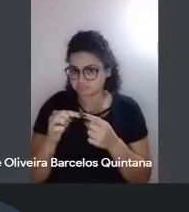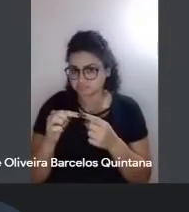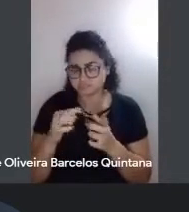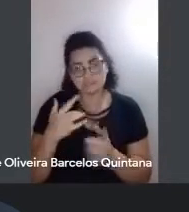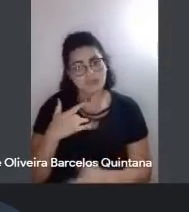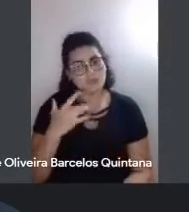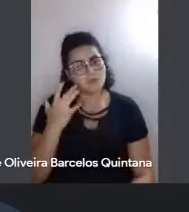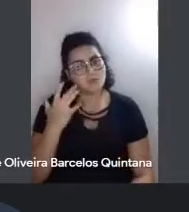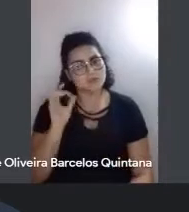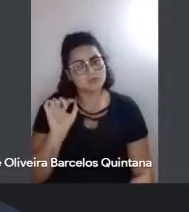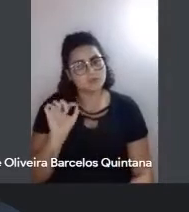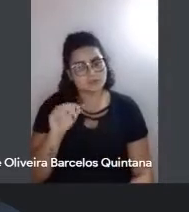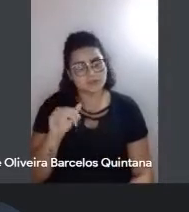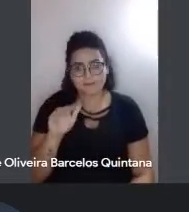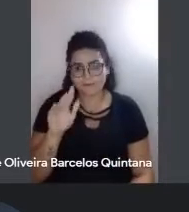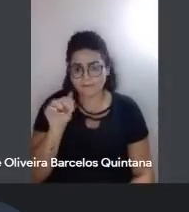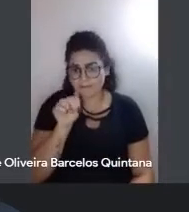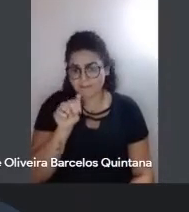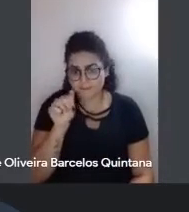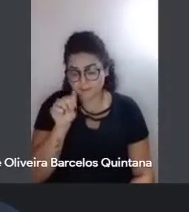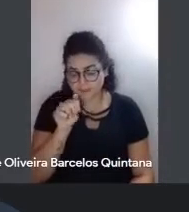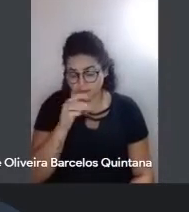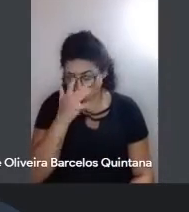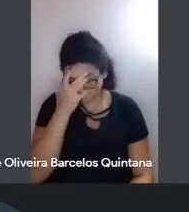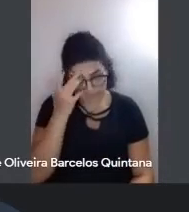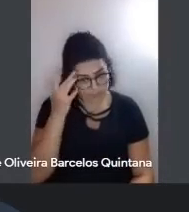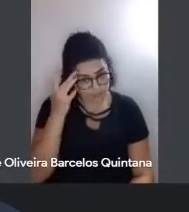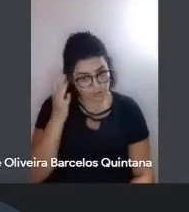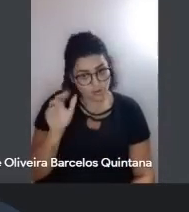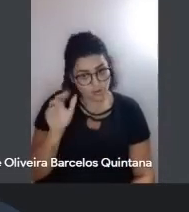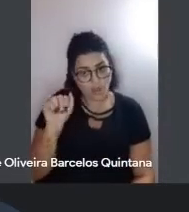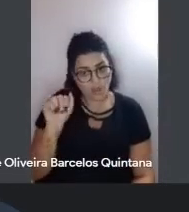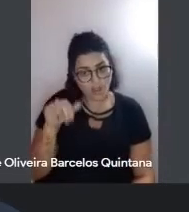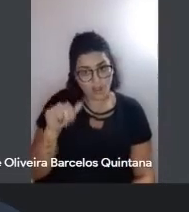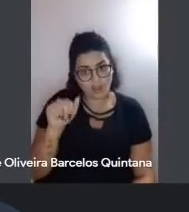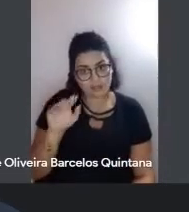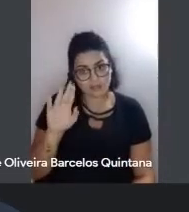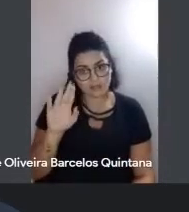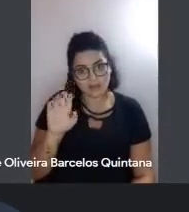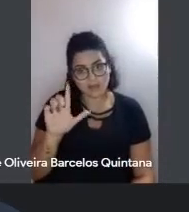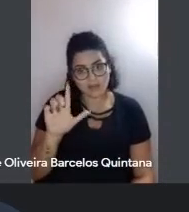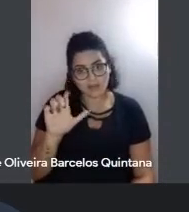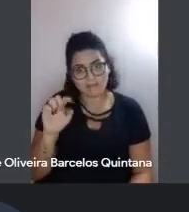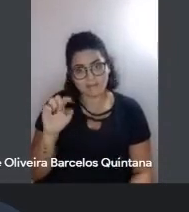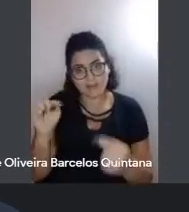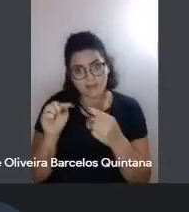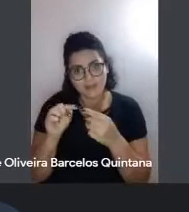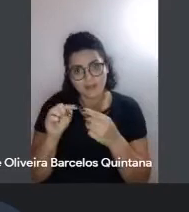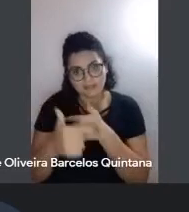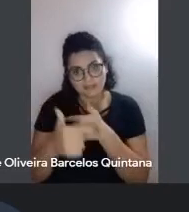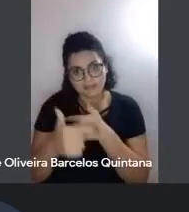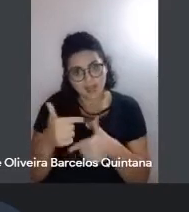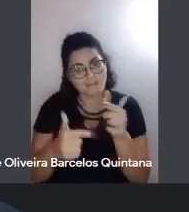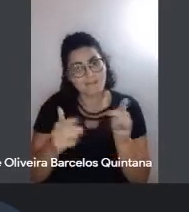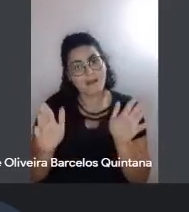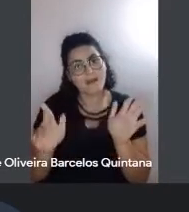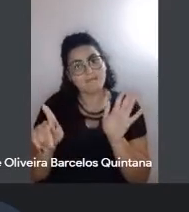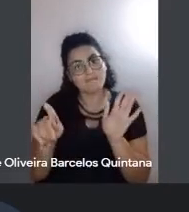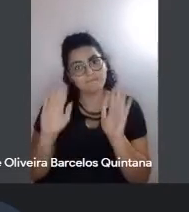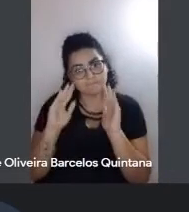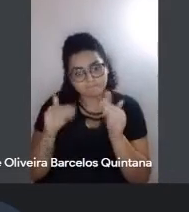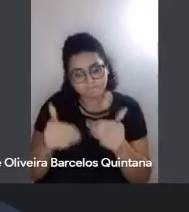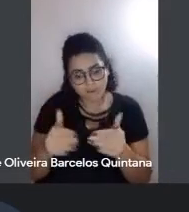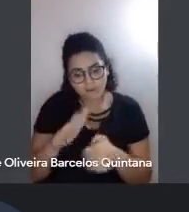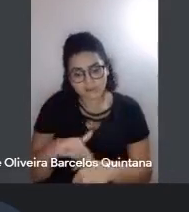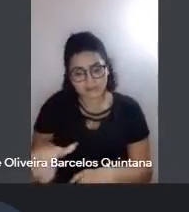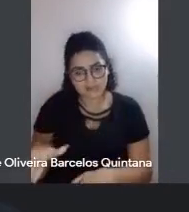a melhor pessoa para falar de Euclides para as crianças é a Anabelle, né? Porque a Anabelle tem esse trabalho, né? Assim, já vi